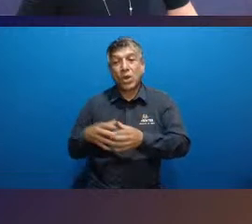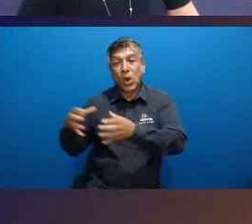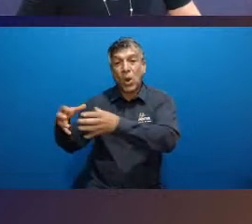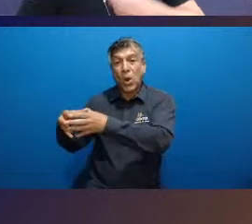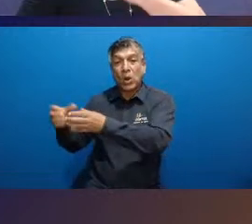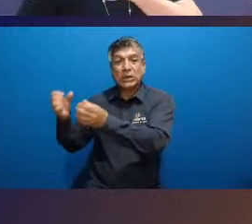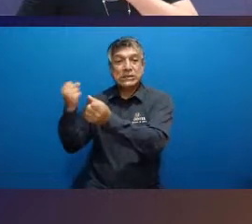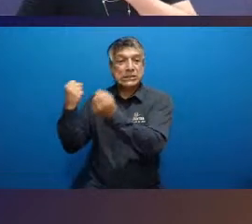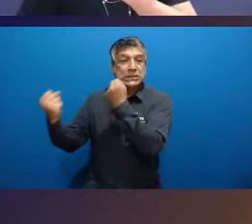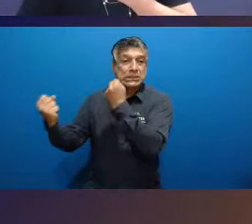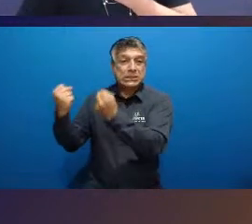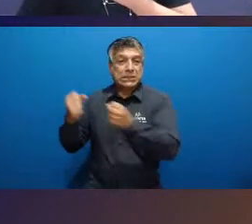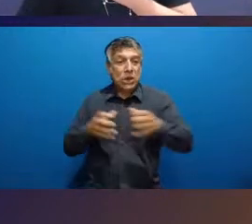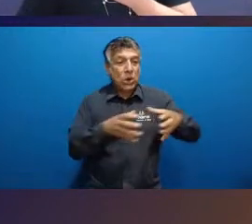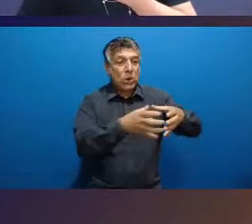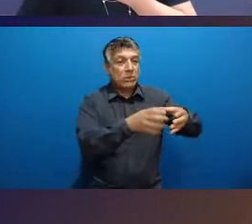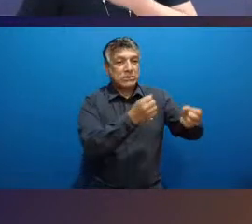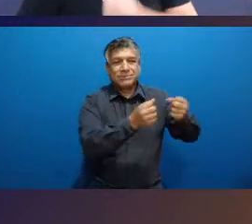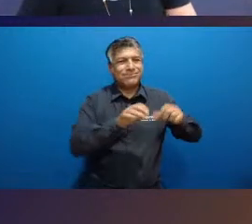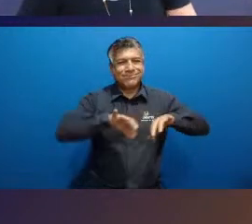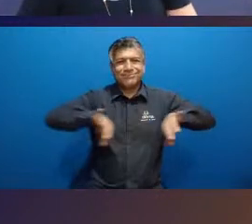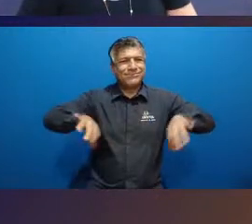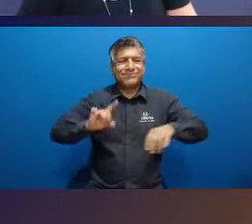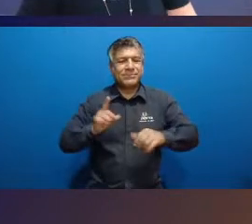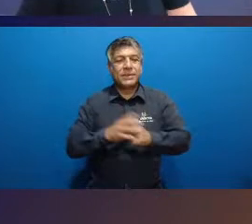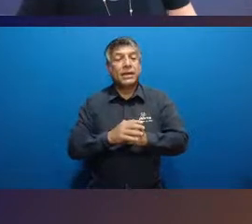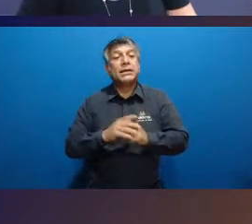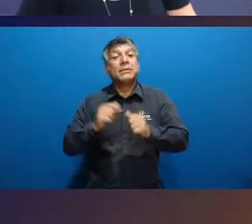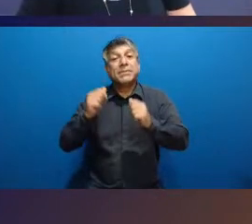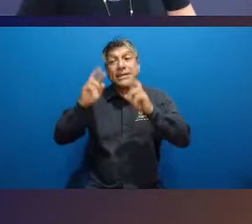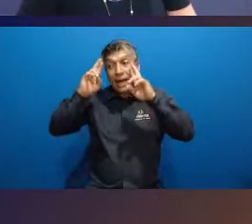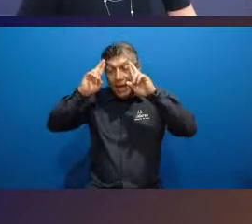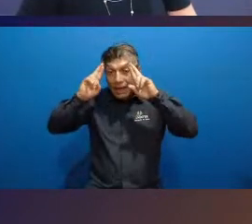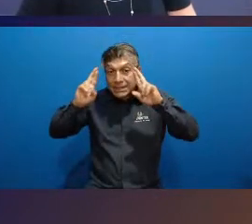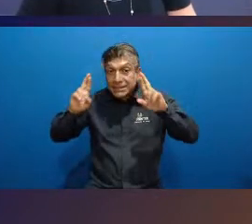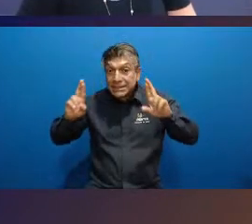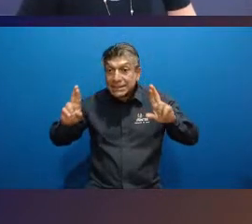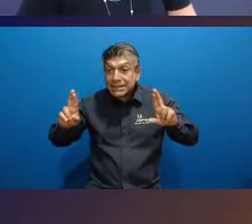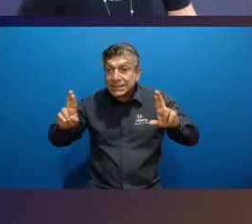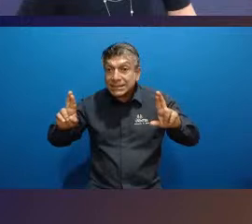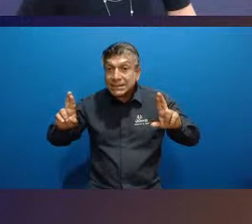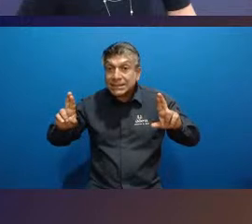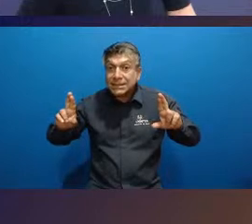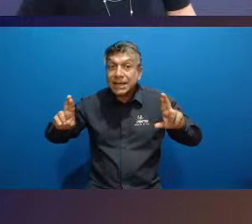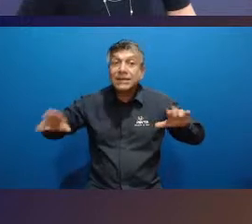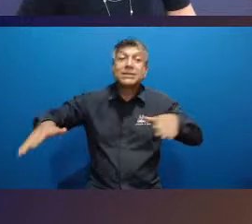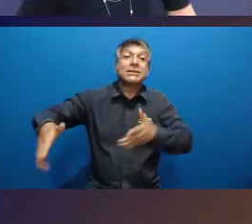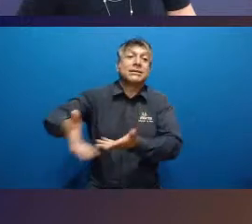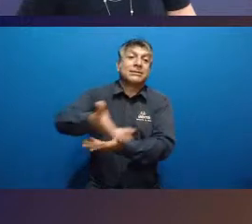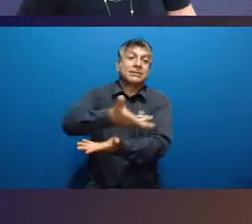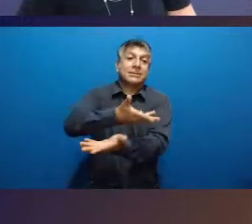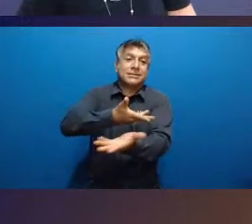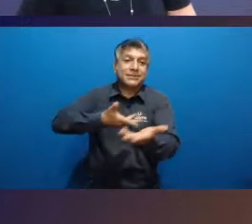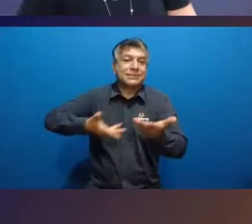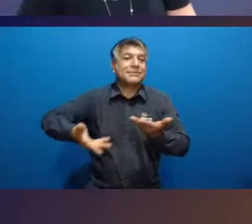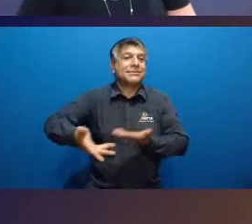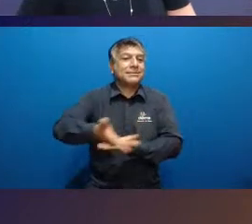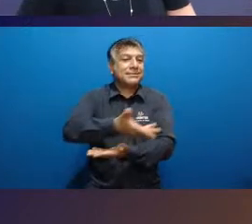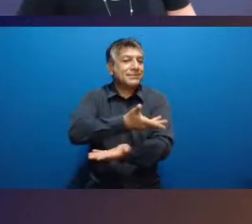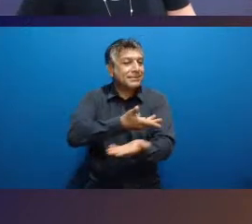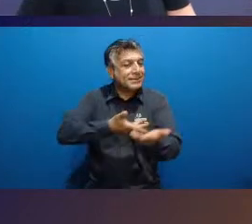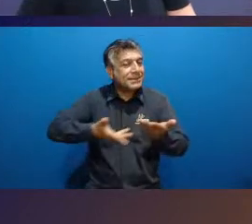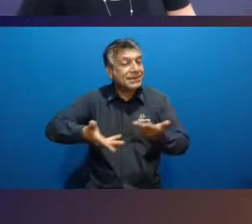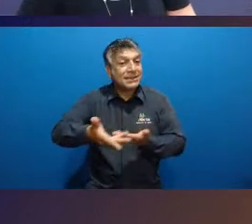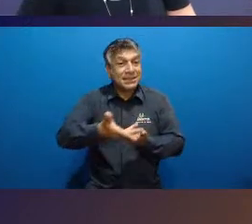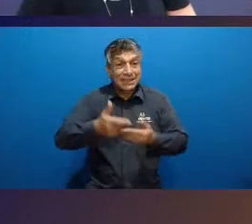A diversidade humana, o foco ali de respeitar a diversidade humana é a convivência com as diferenças. Então, se